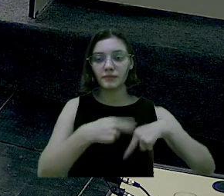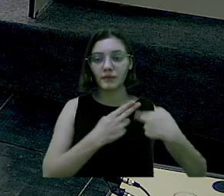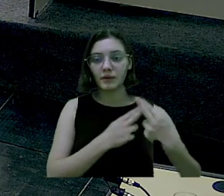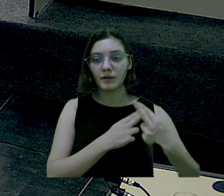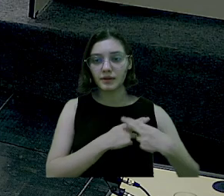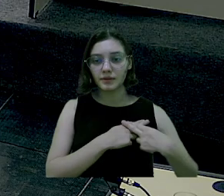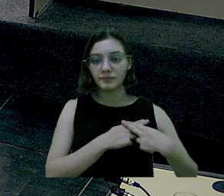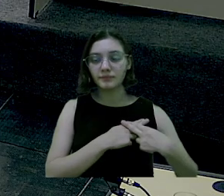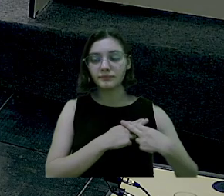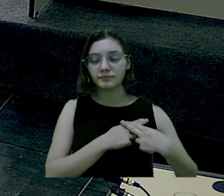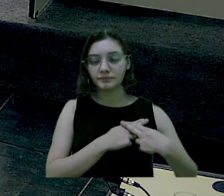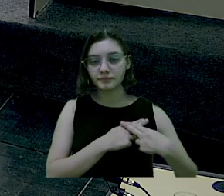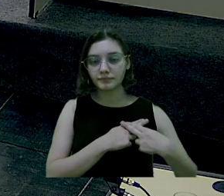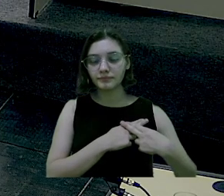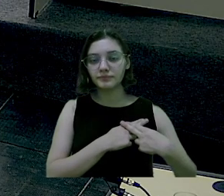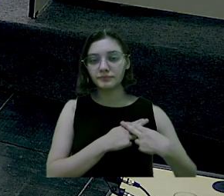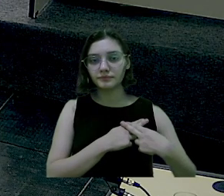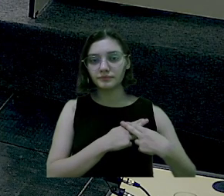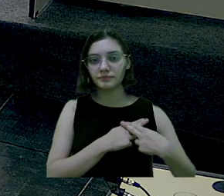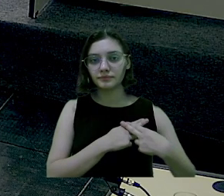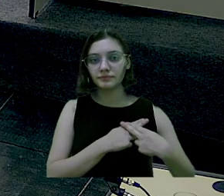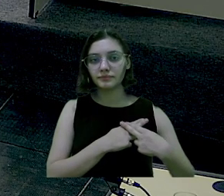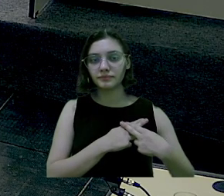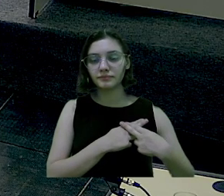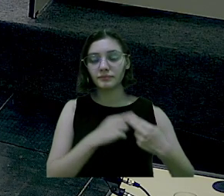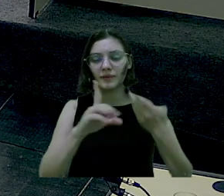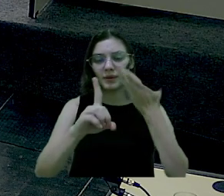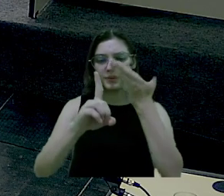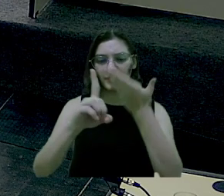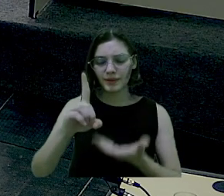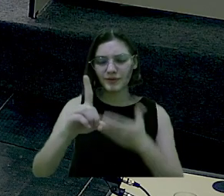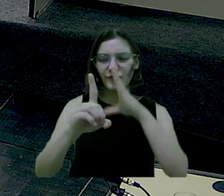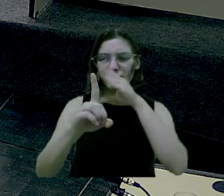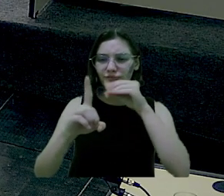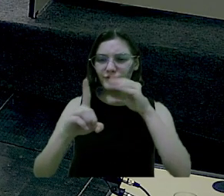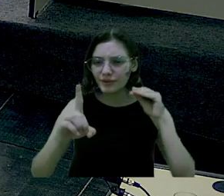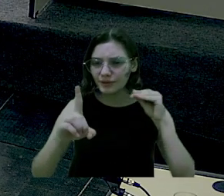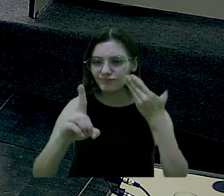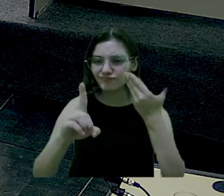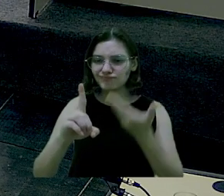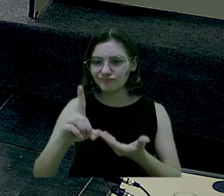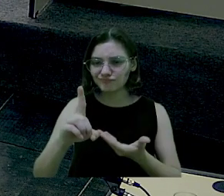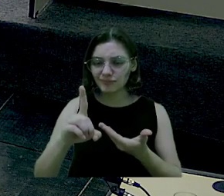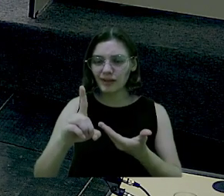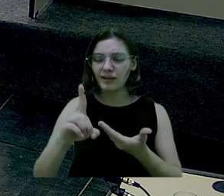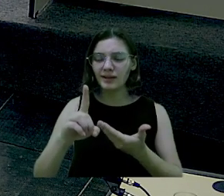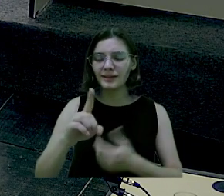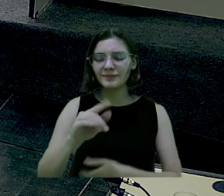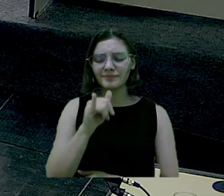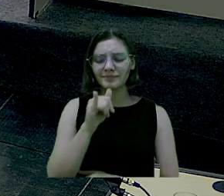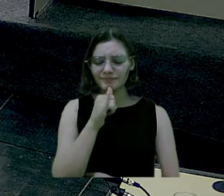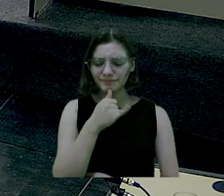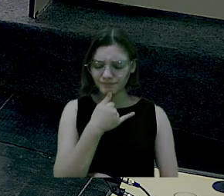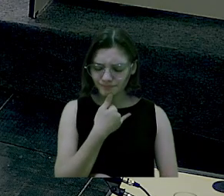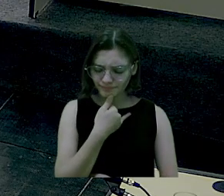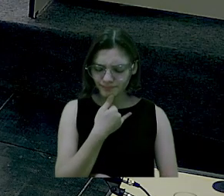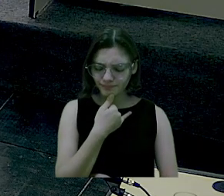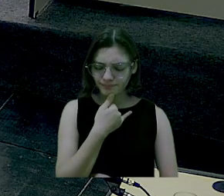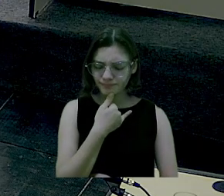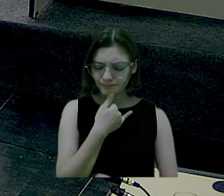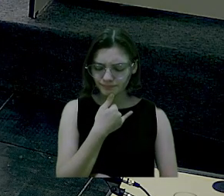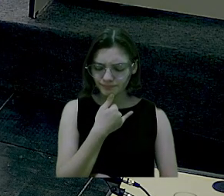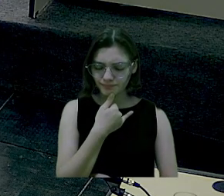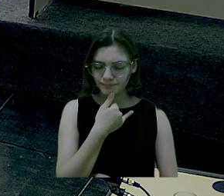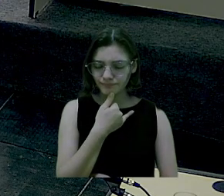pesar para esse grande funcionário que, infelizmente,